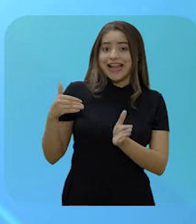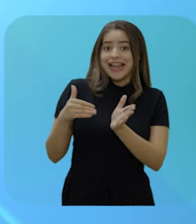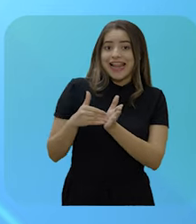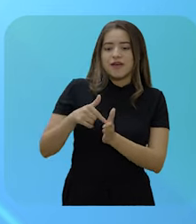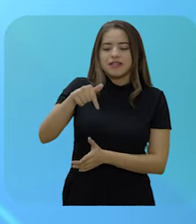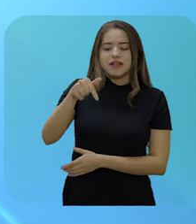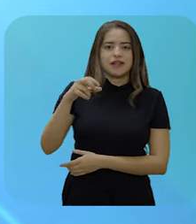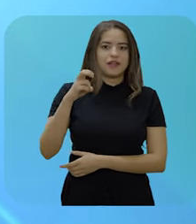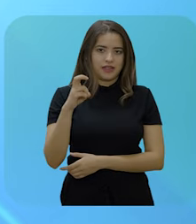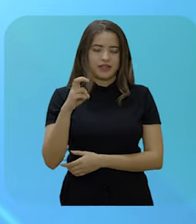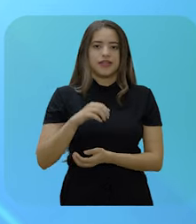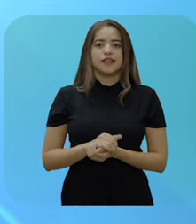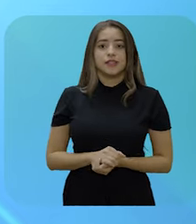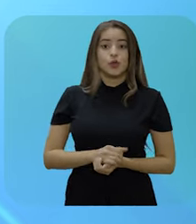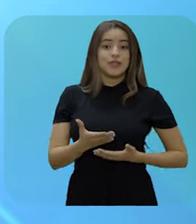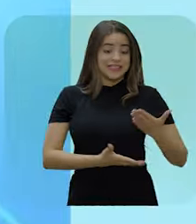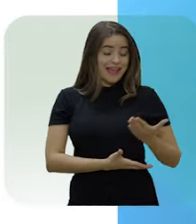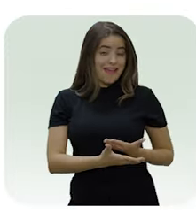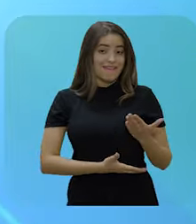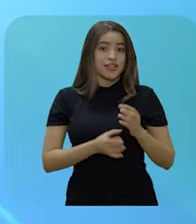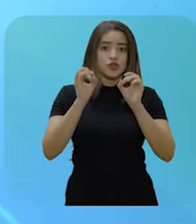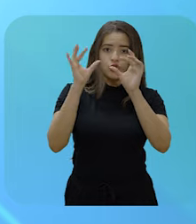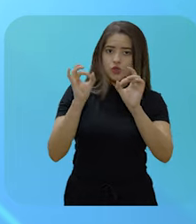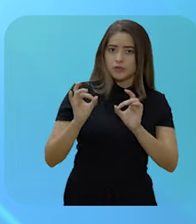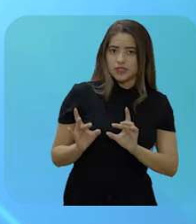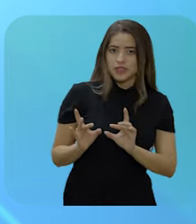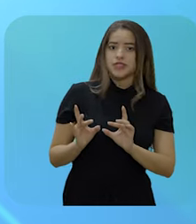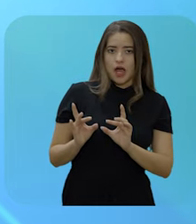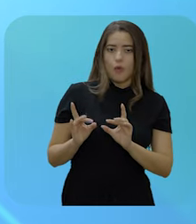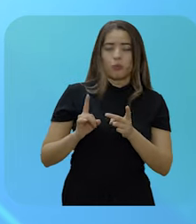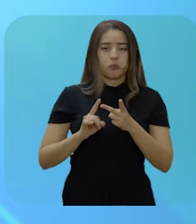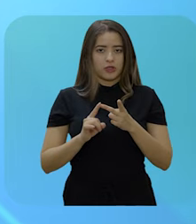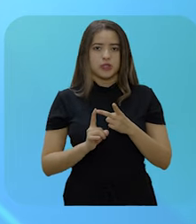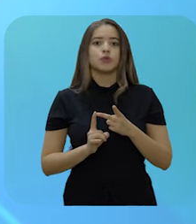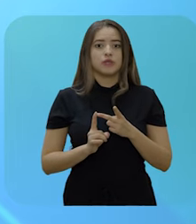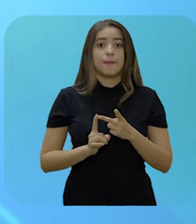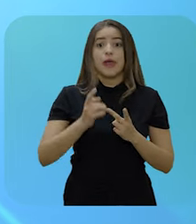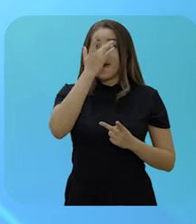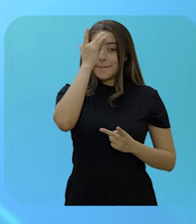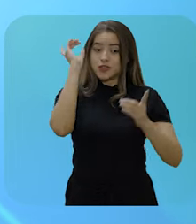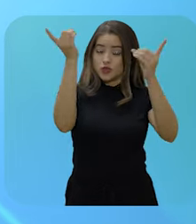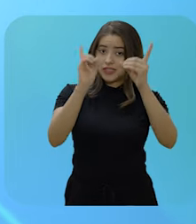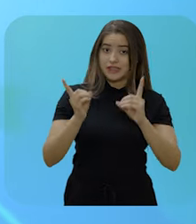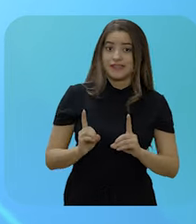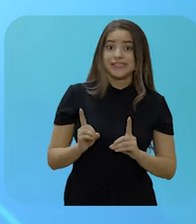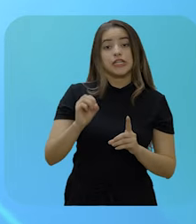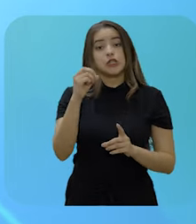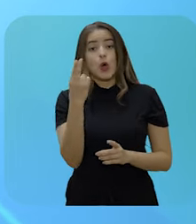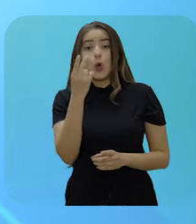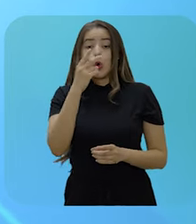atingiram 75 anos de idade em serviço Especial Aposentadoria das pessoas com deficiência